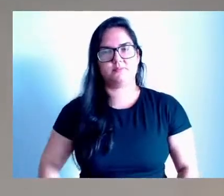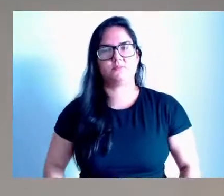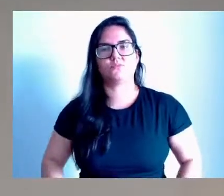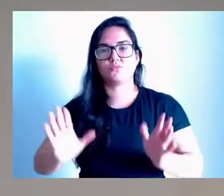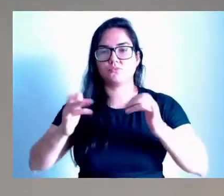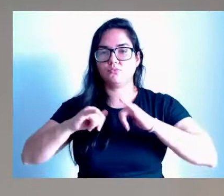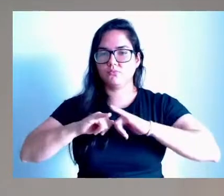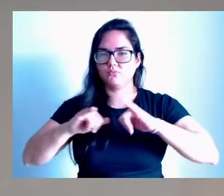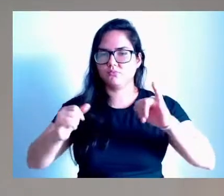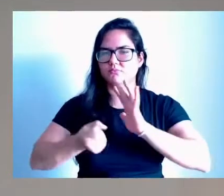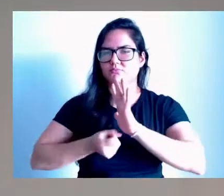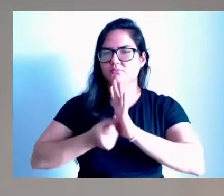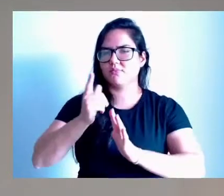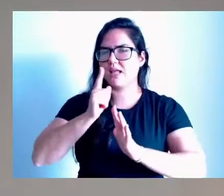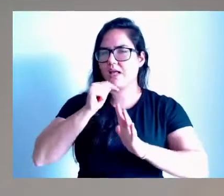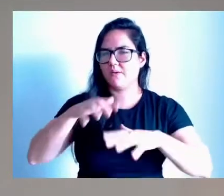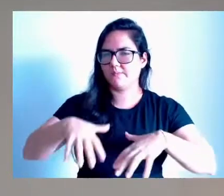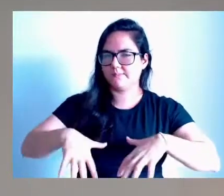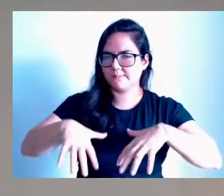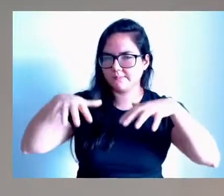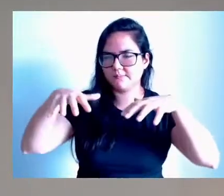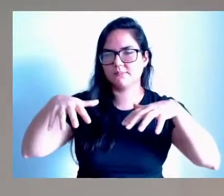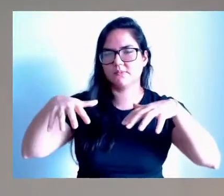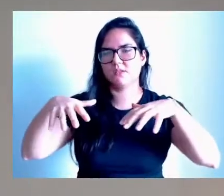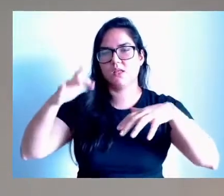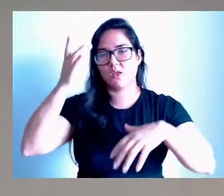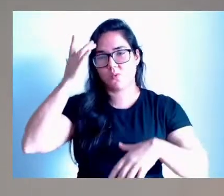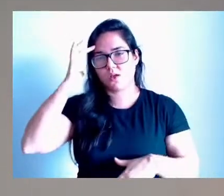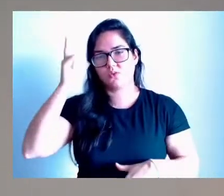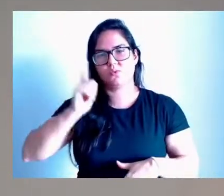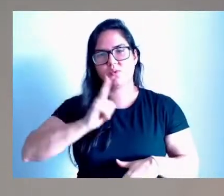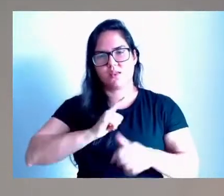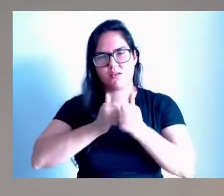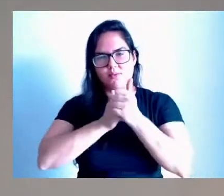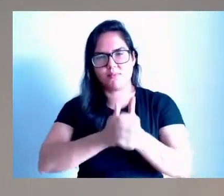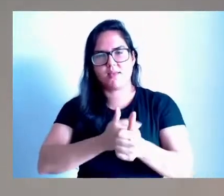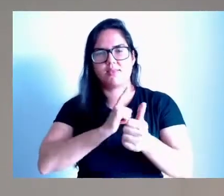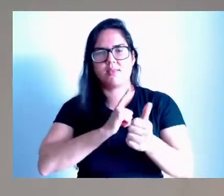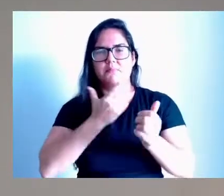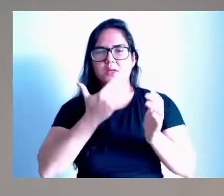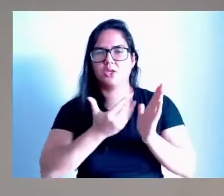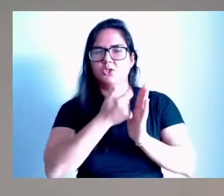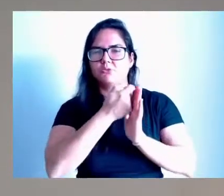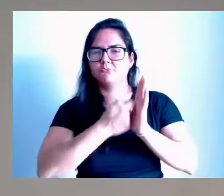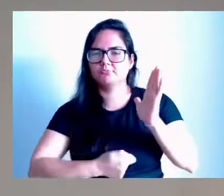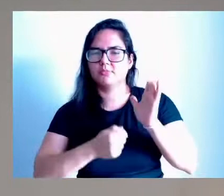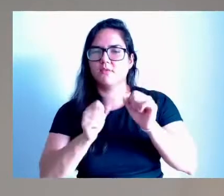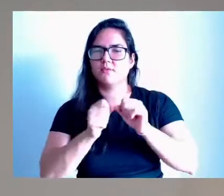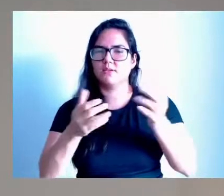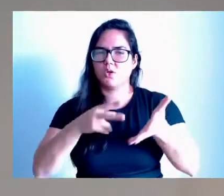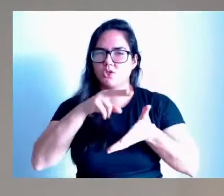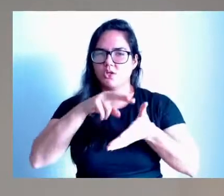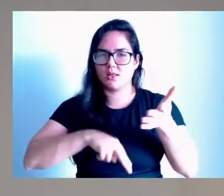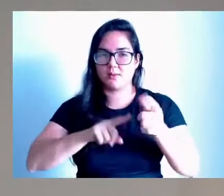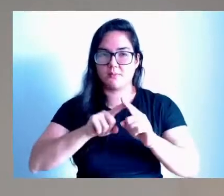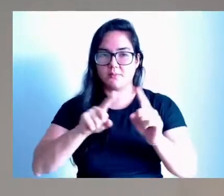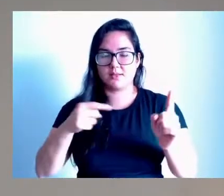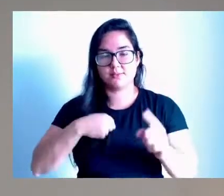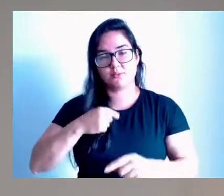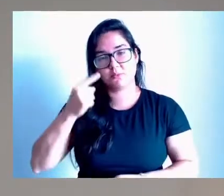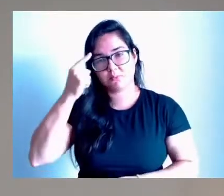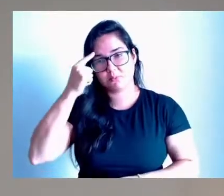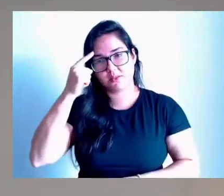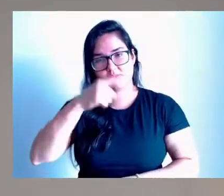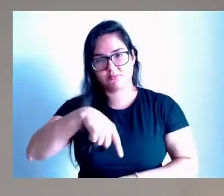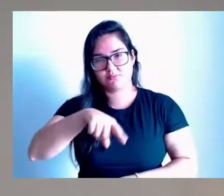bastante das cheias, eu acho que estava acompanhando, tem bastante requerimento que foi lido hoje, falando, mas eu até penso que esses requerimentos